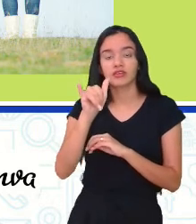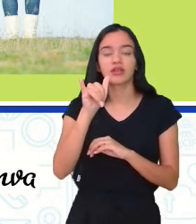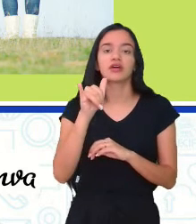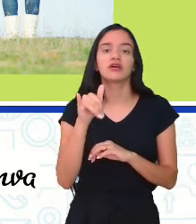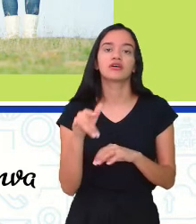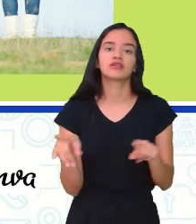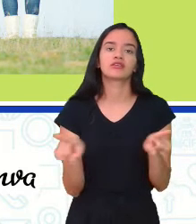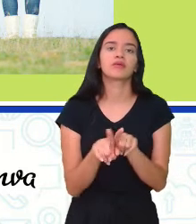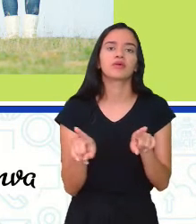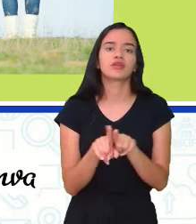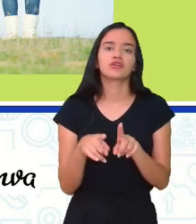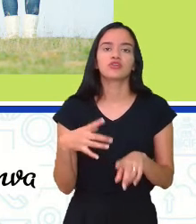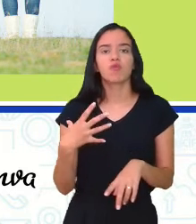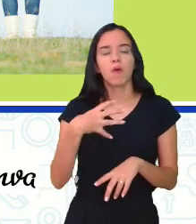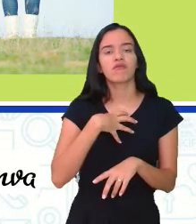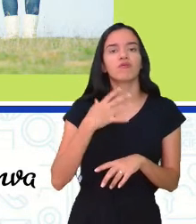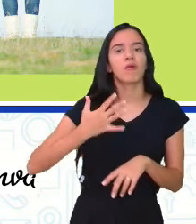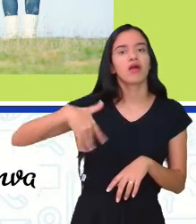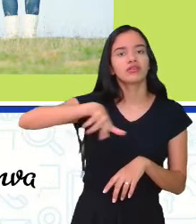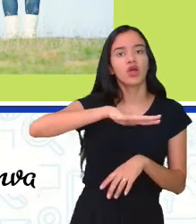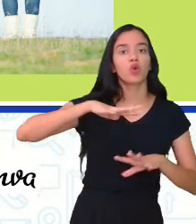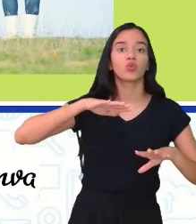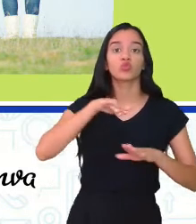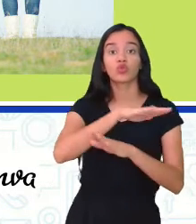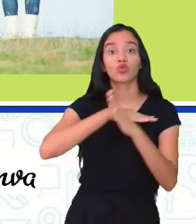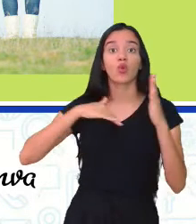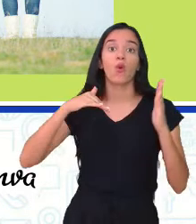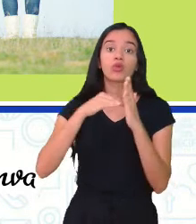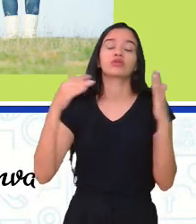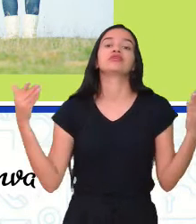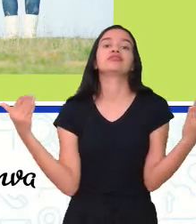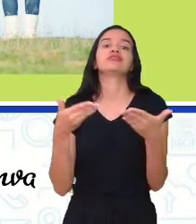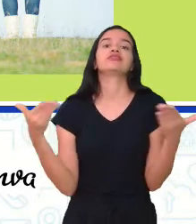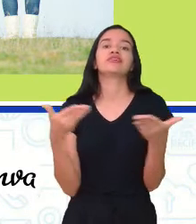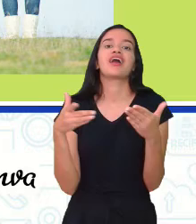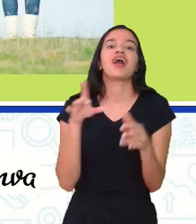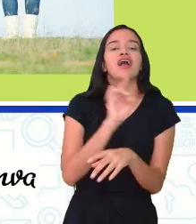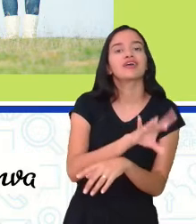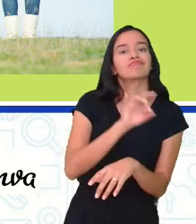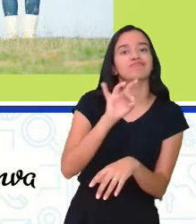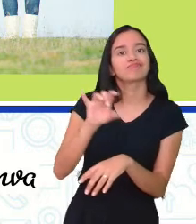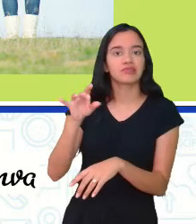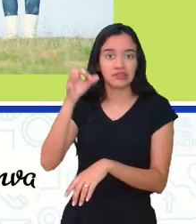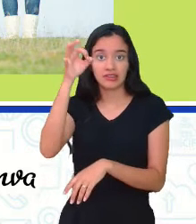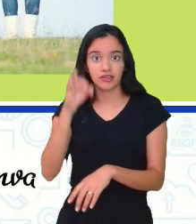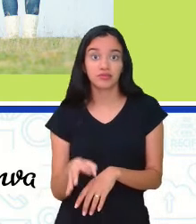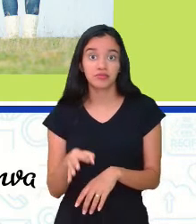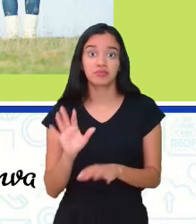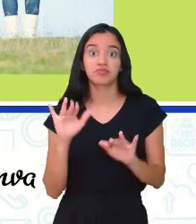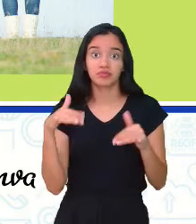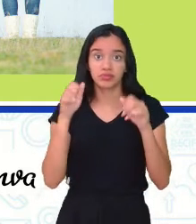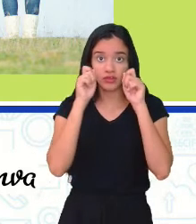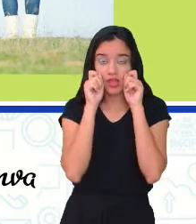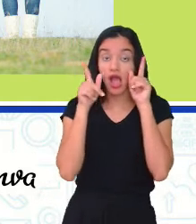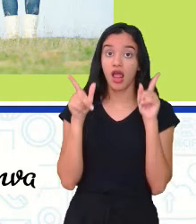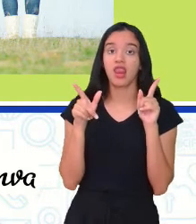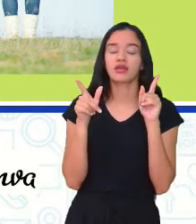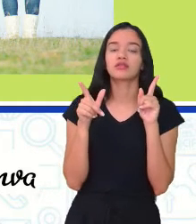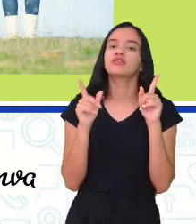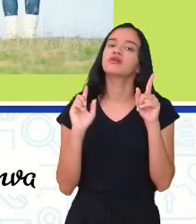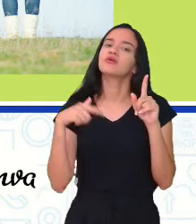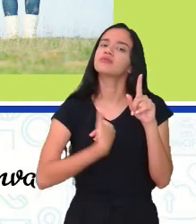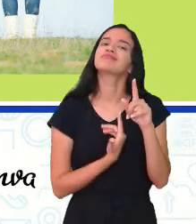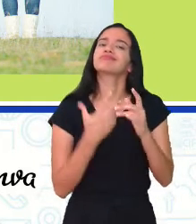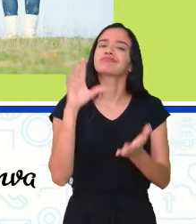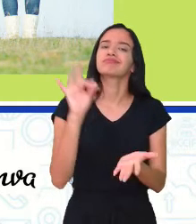Eu trabalhei de uma forma geral todas e agora a gente vai trabalhar cada uma dessas. Então, vamos ficar atentos para